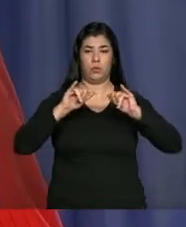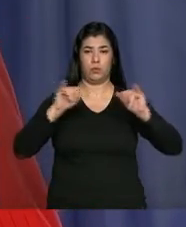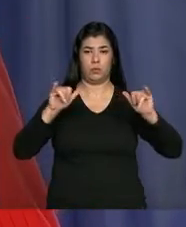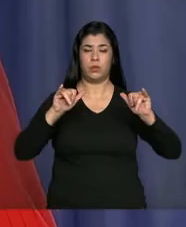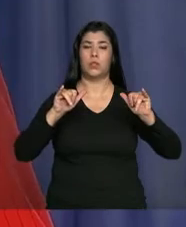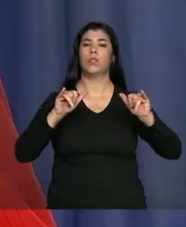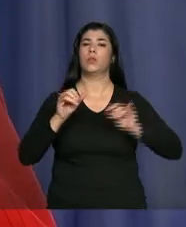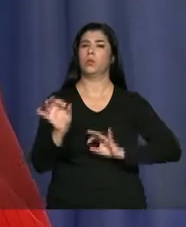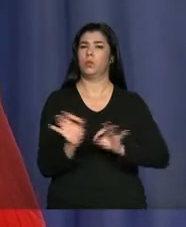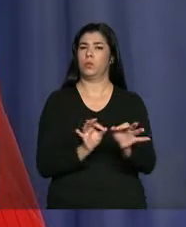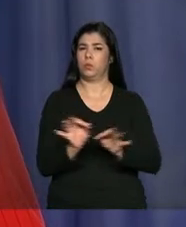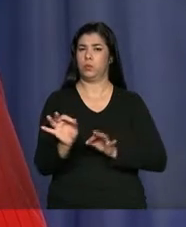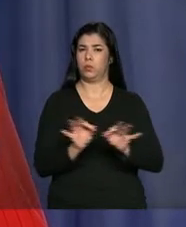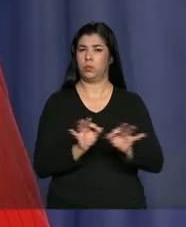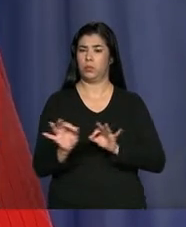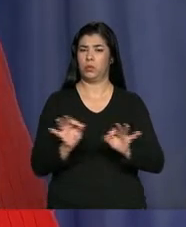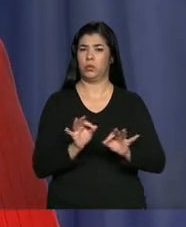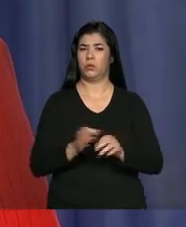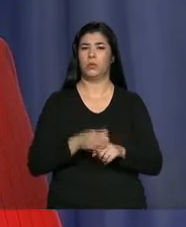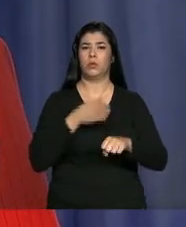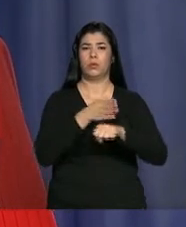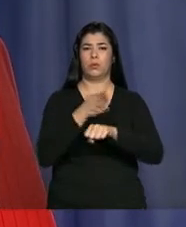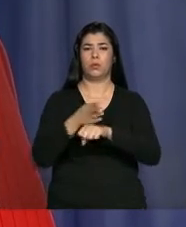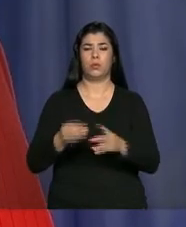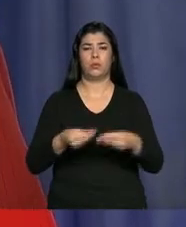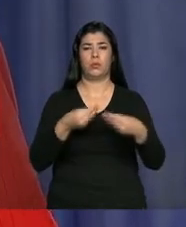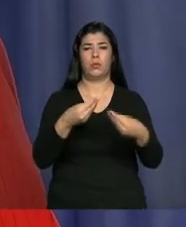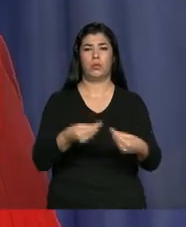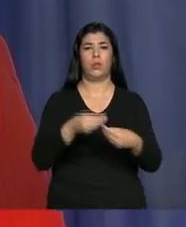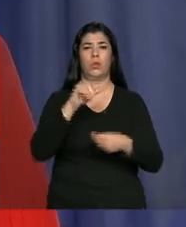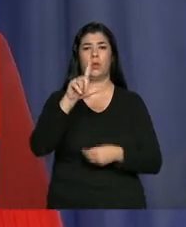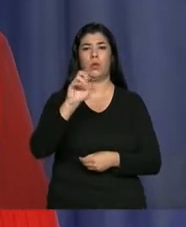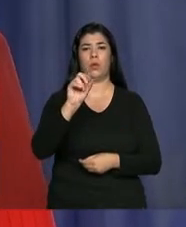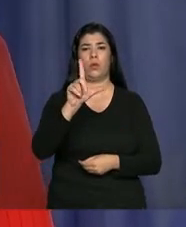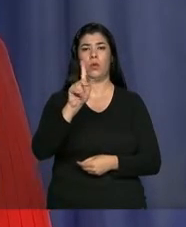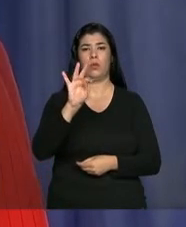grande plano de concessão de investimentos em logística.